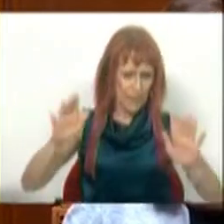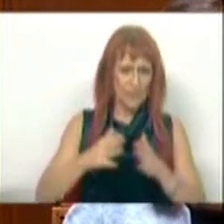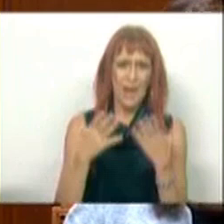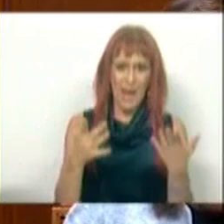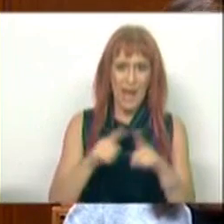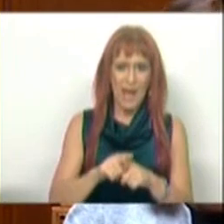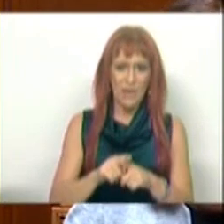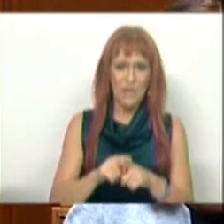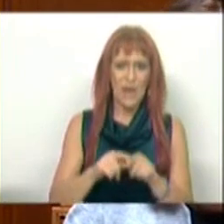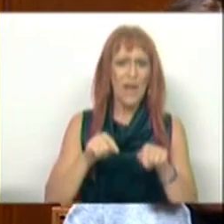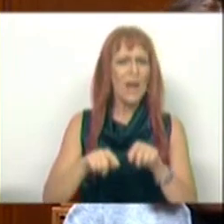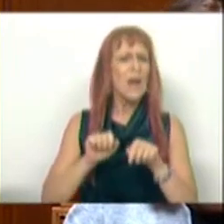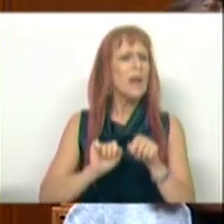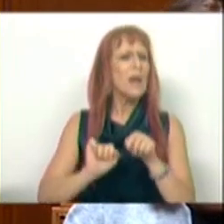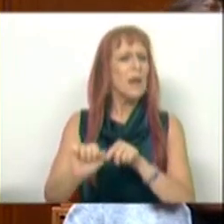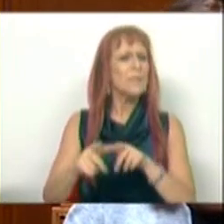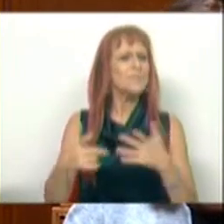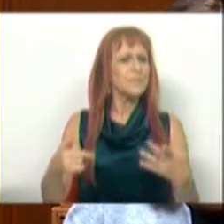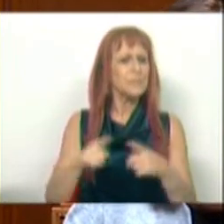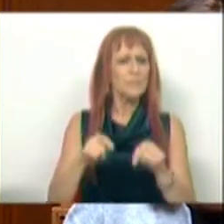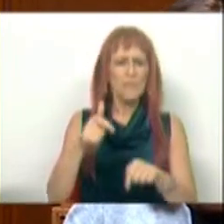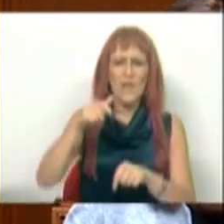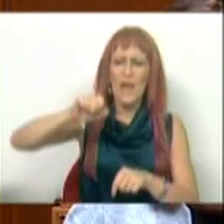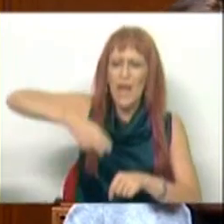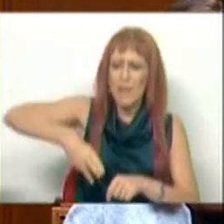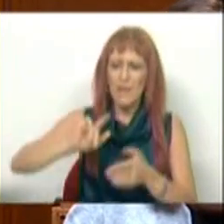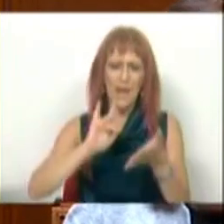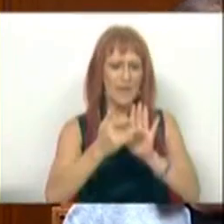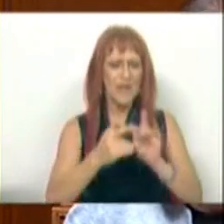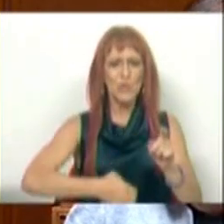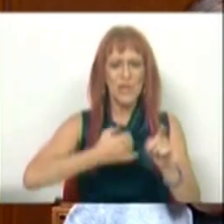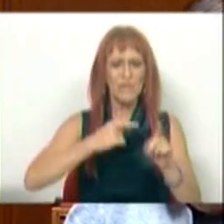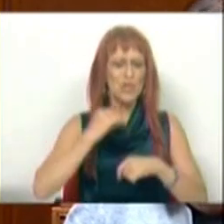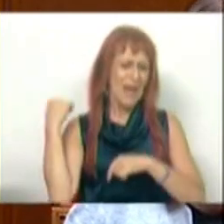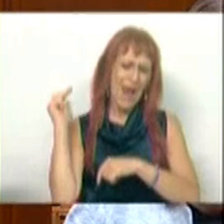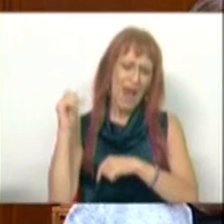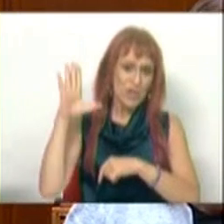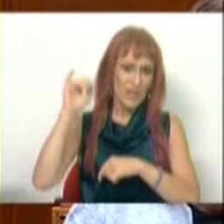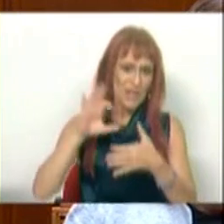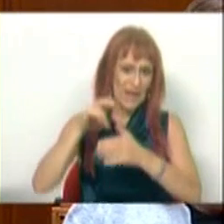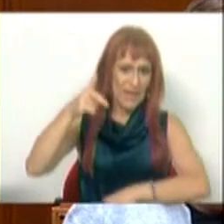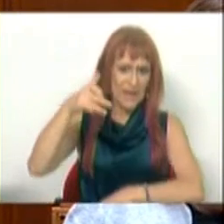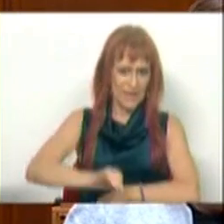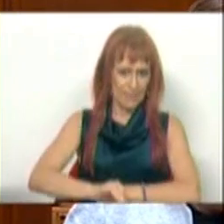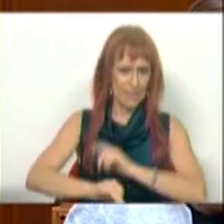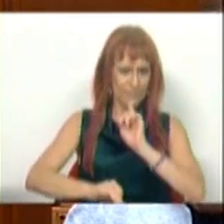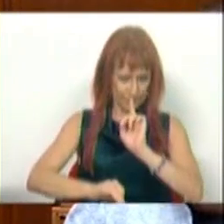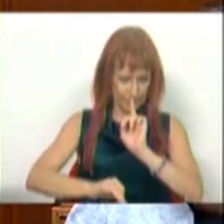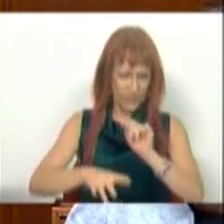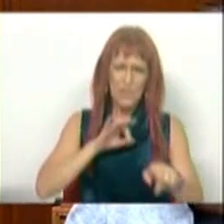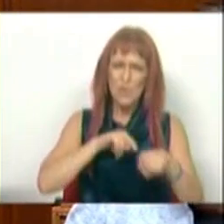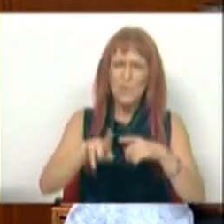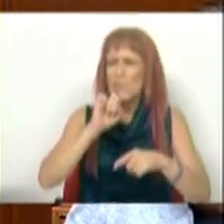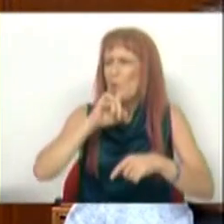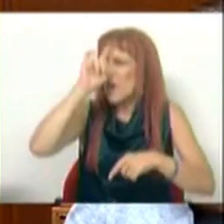E é a compra da VEM da EME Brasil e do que ela significou ao longo de 10 anos sobre a TAP. O